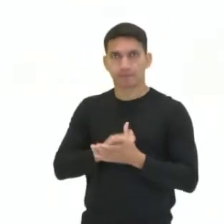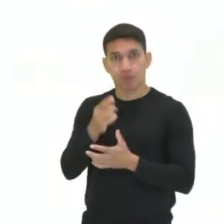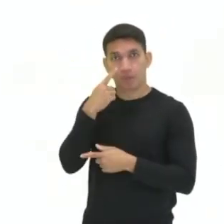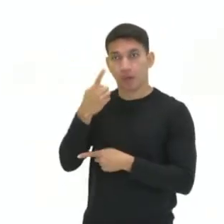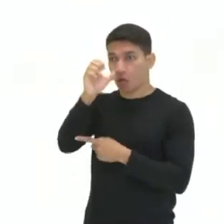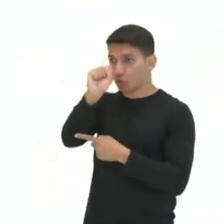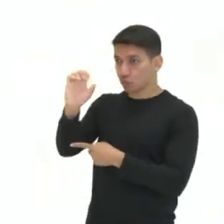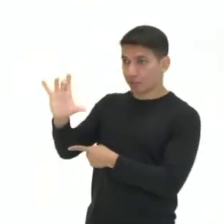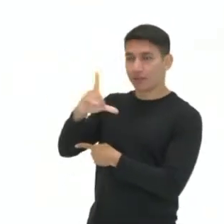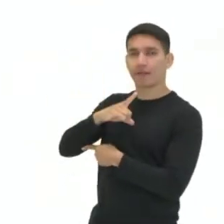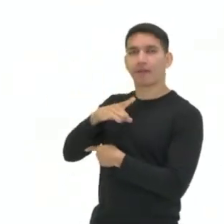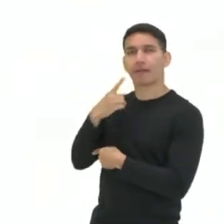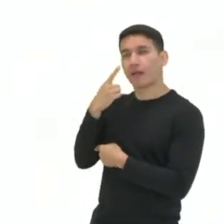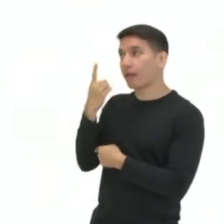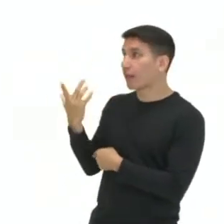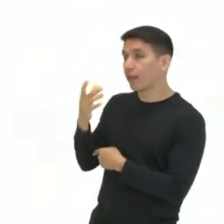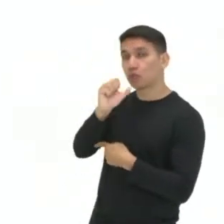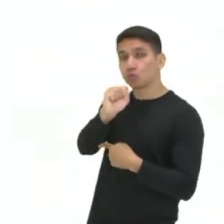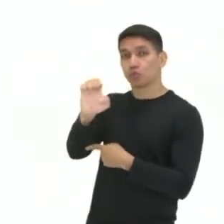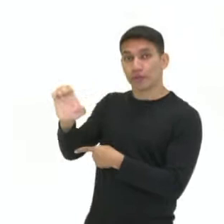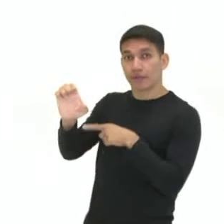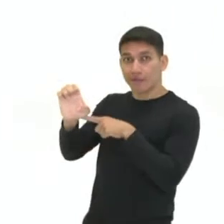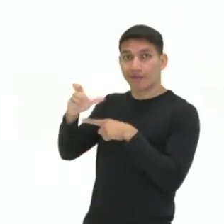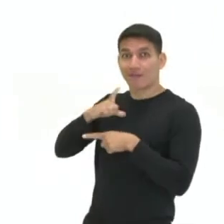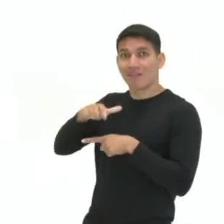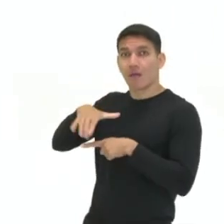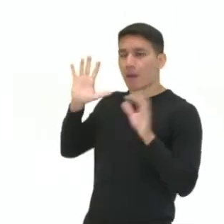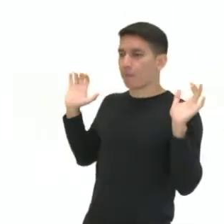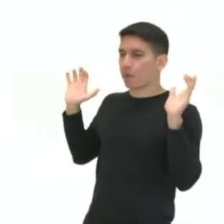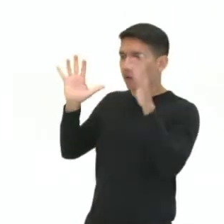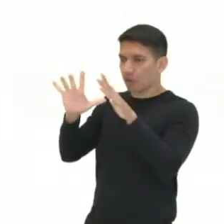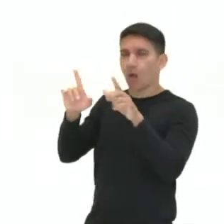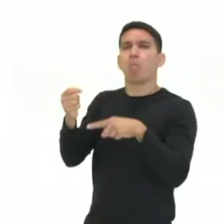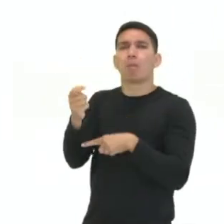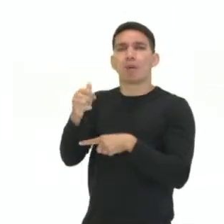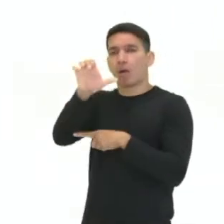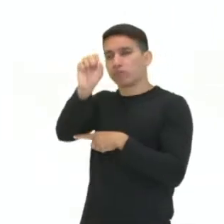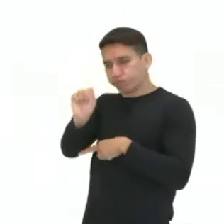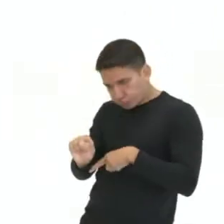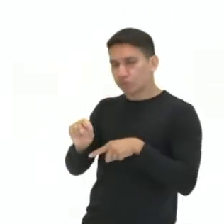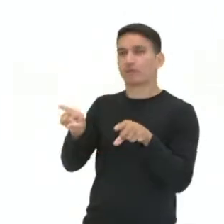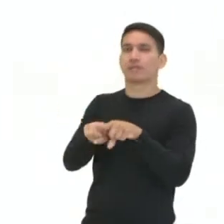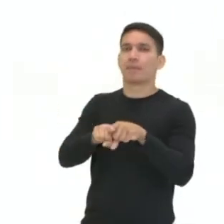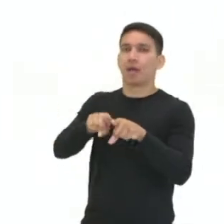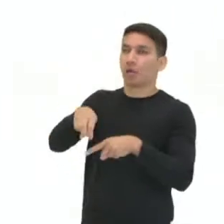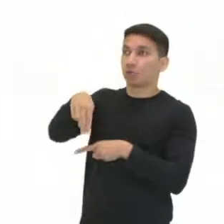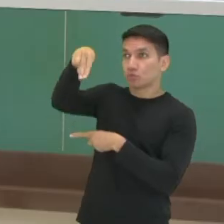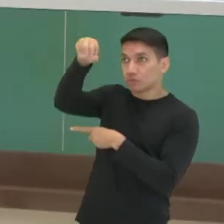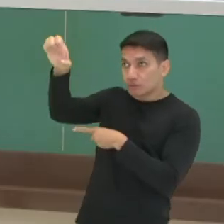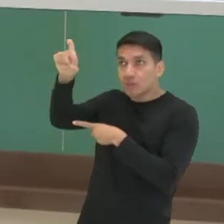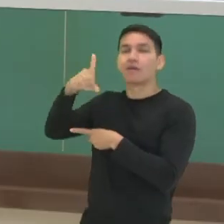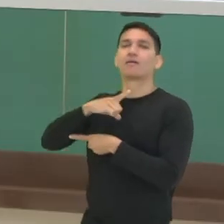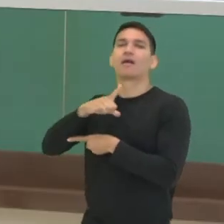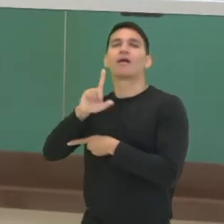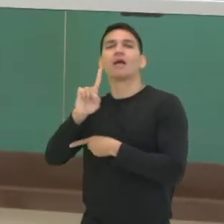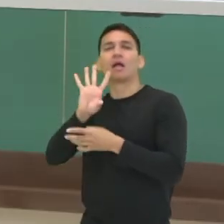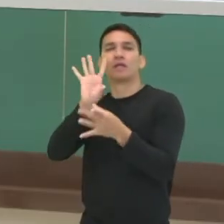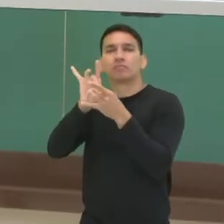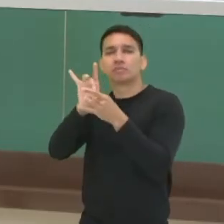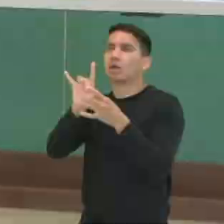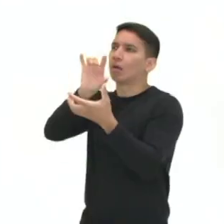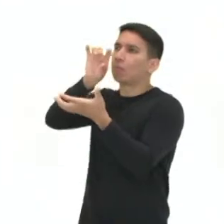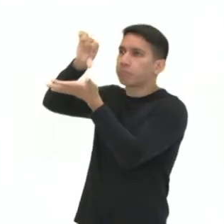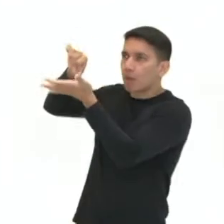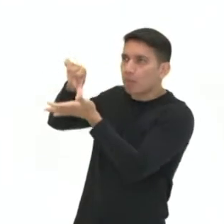sudeste, concentra a maior parte, um pouquinho aqui na região sul, um pouquinho também na região nordeste, de forma pontual aí,